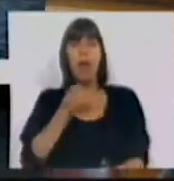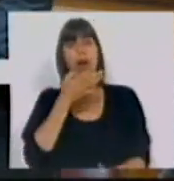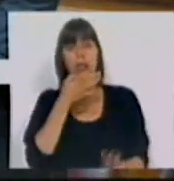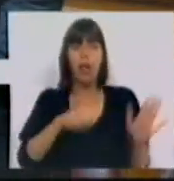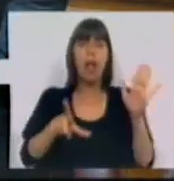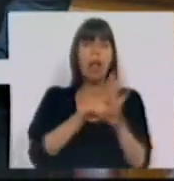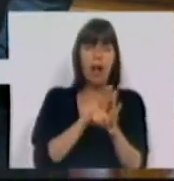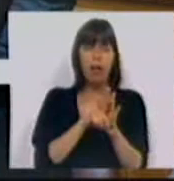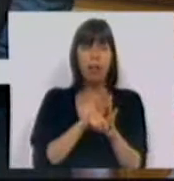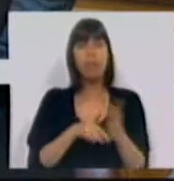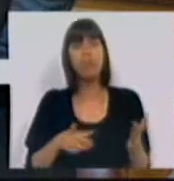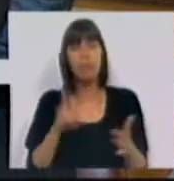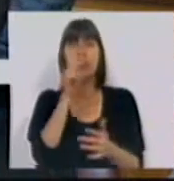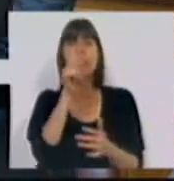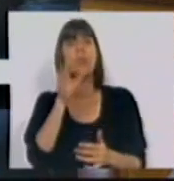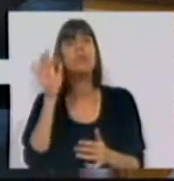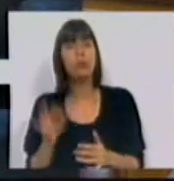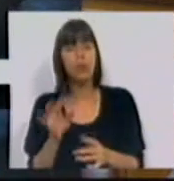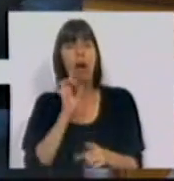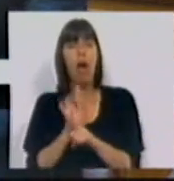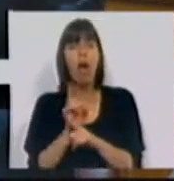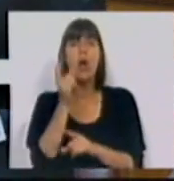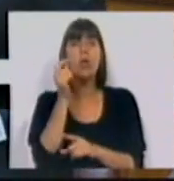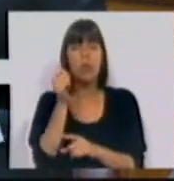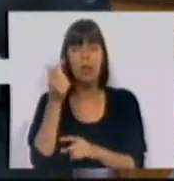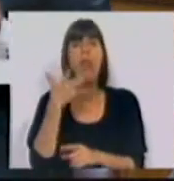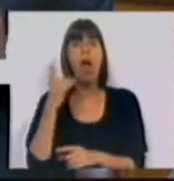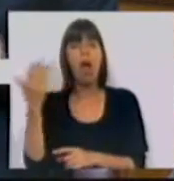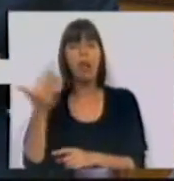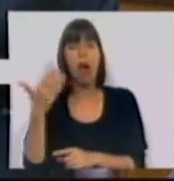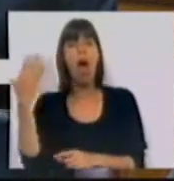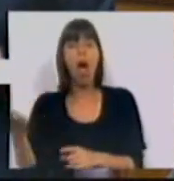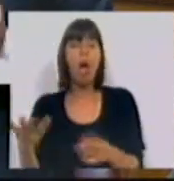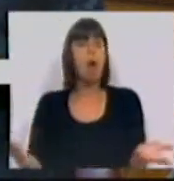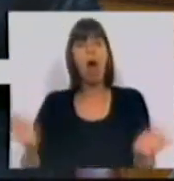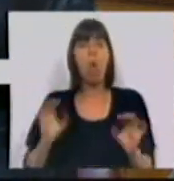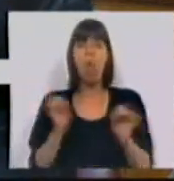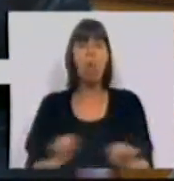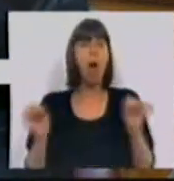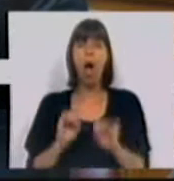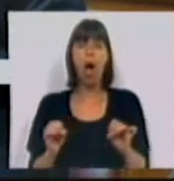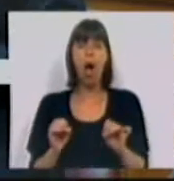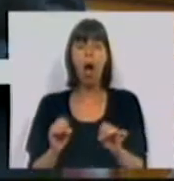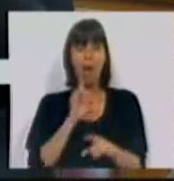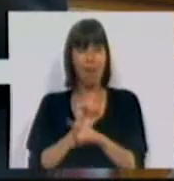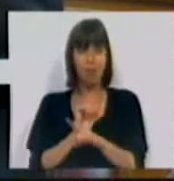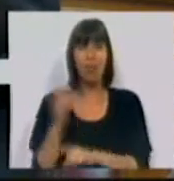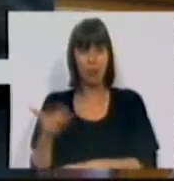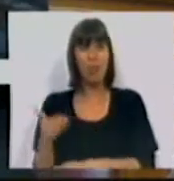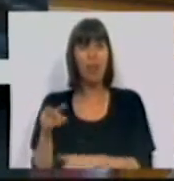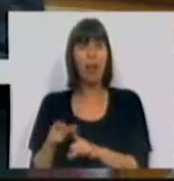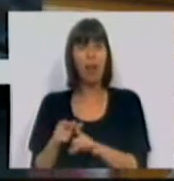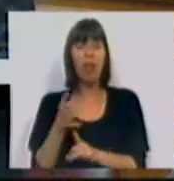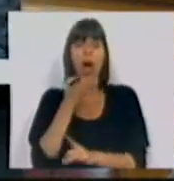a lei, por inteiro a esse subsídio de Natal. Mas vai deixar de ter esse direito